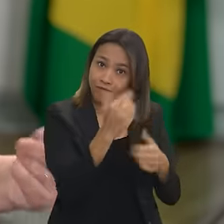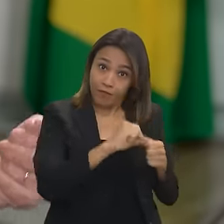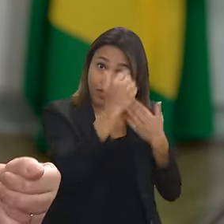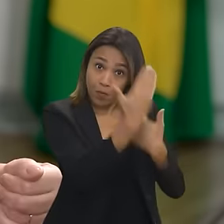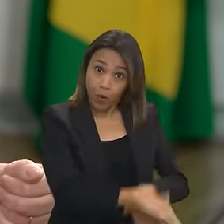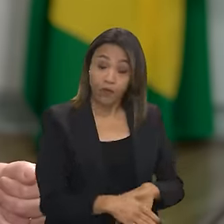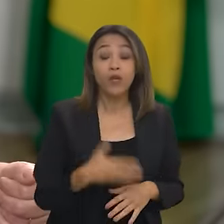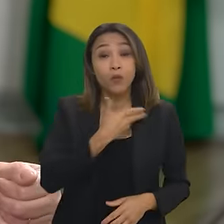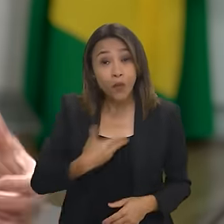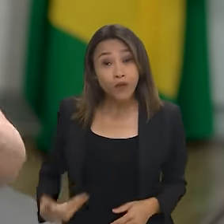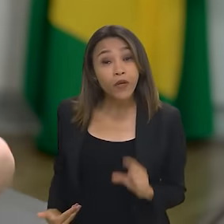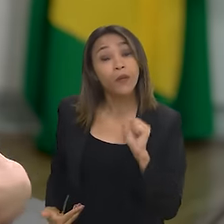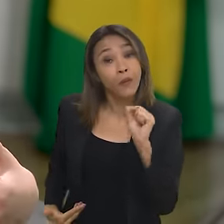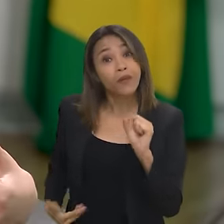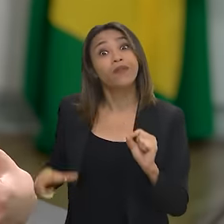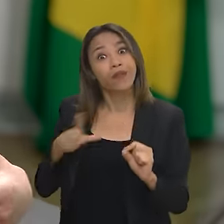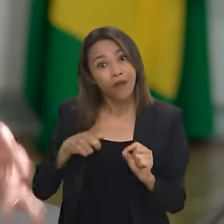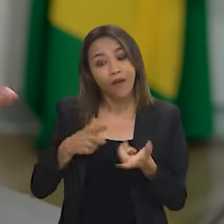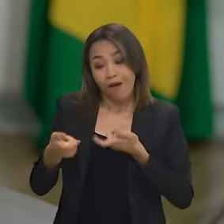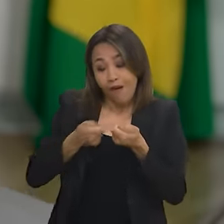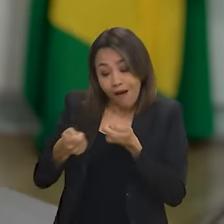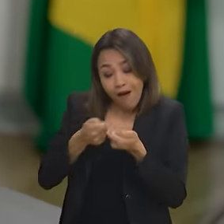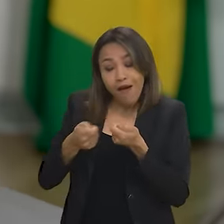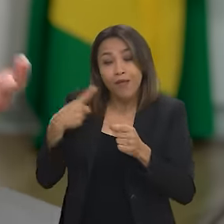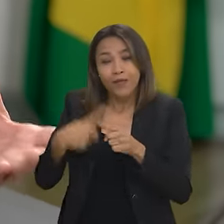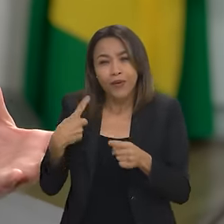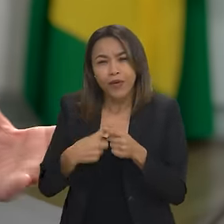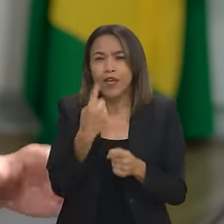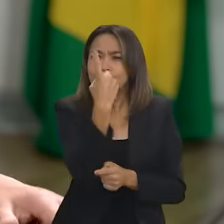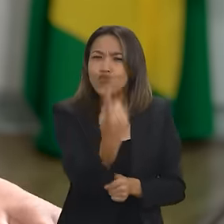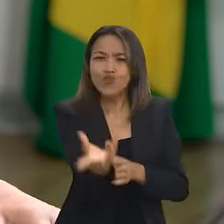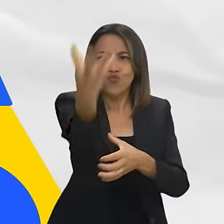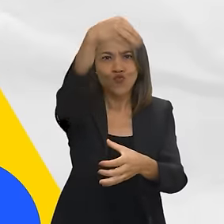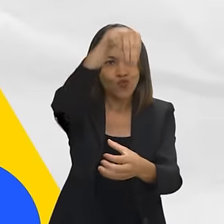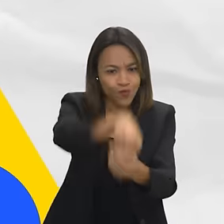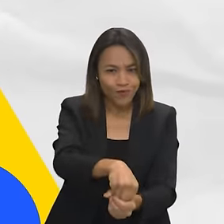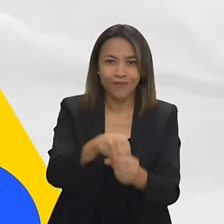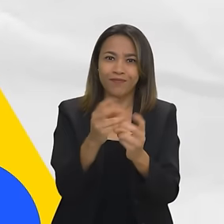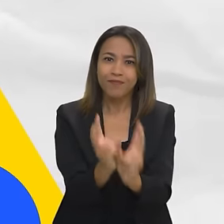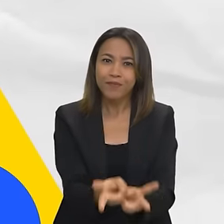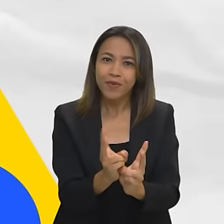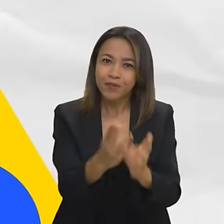Agora, para o Estado também, ele tem um ganho também de custo, porque a gente reúne todo mundo no mesmo lugar.